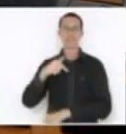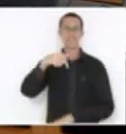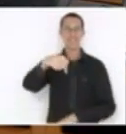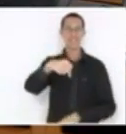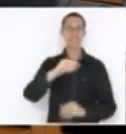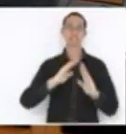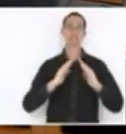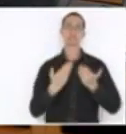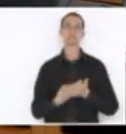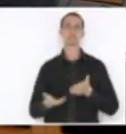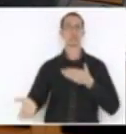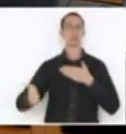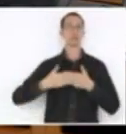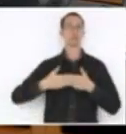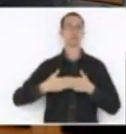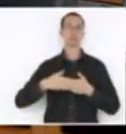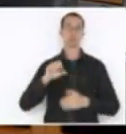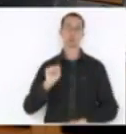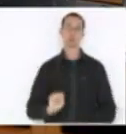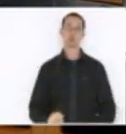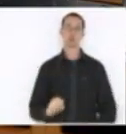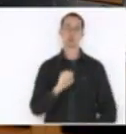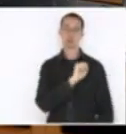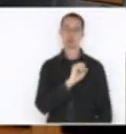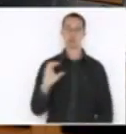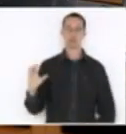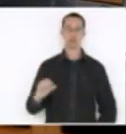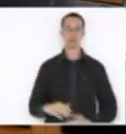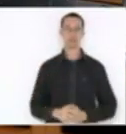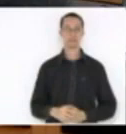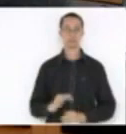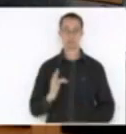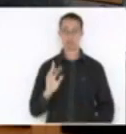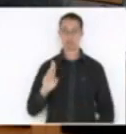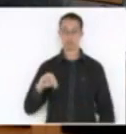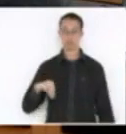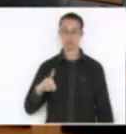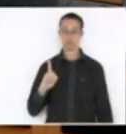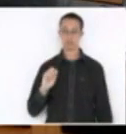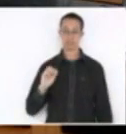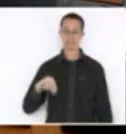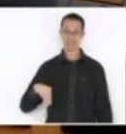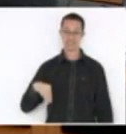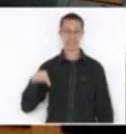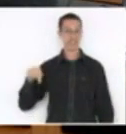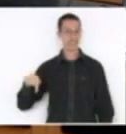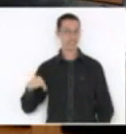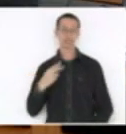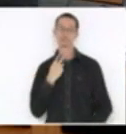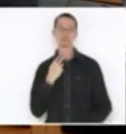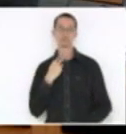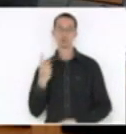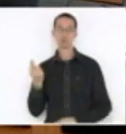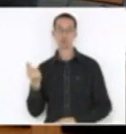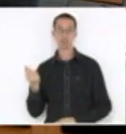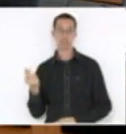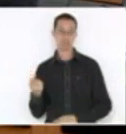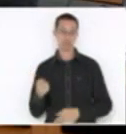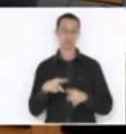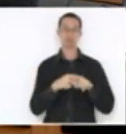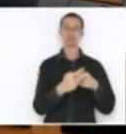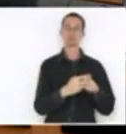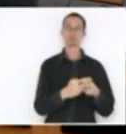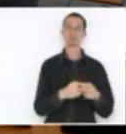interditadas. Nenhum centavo do Fundam poderá ser utilizado para isso, porque nós